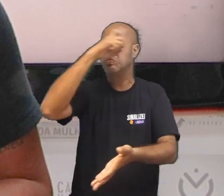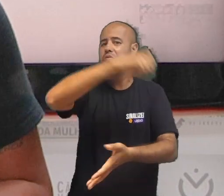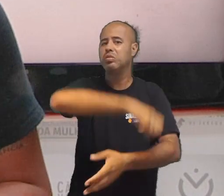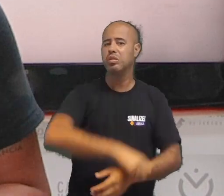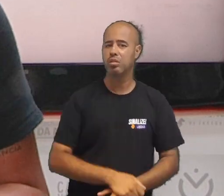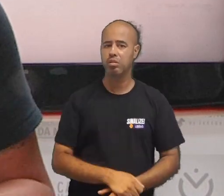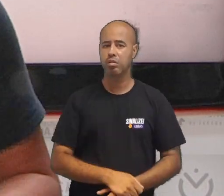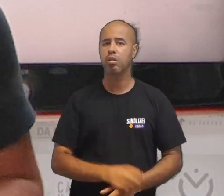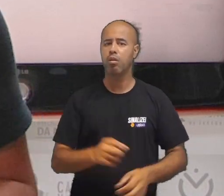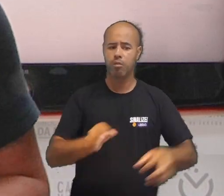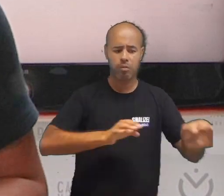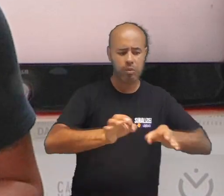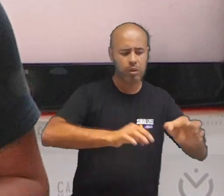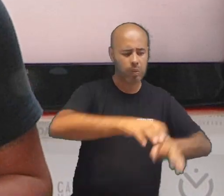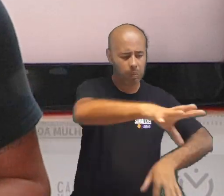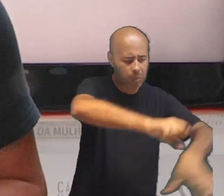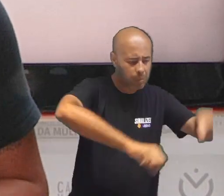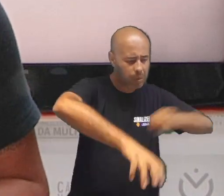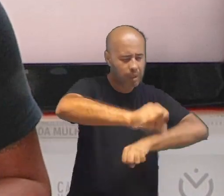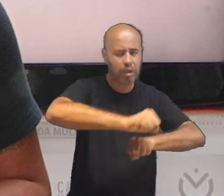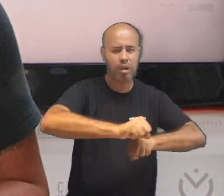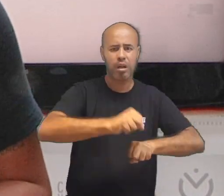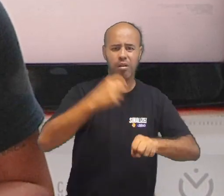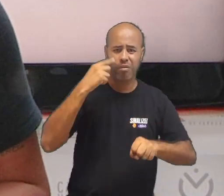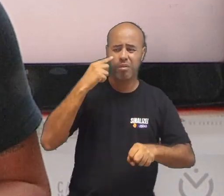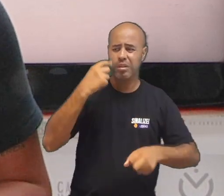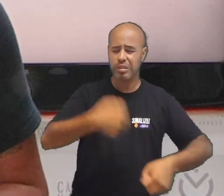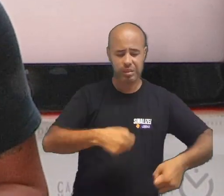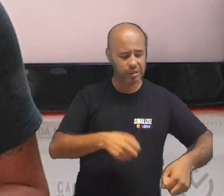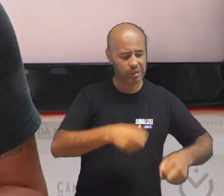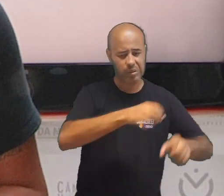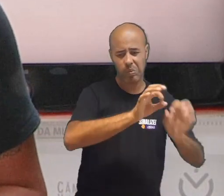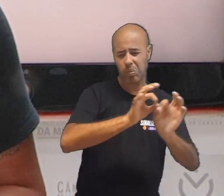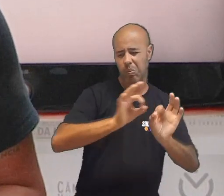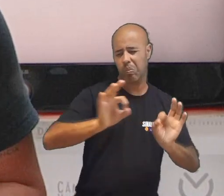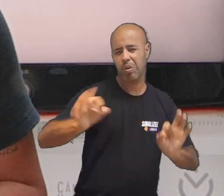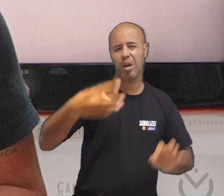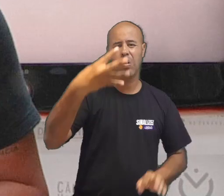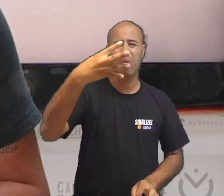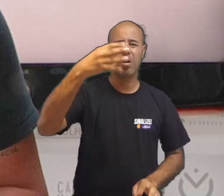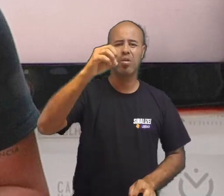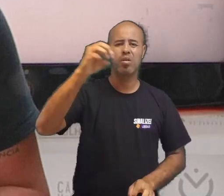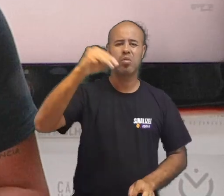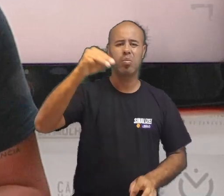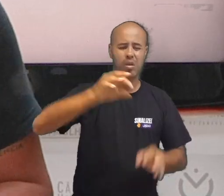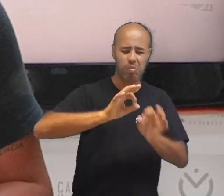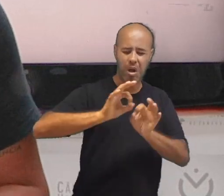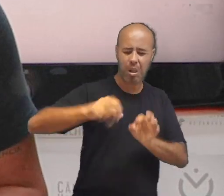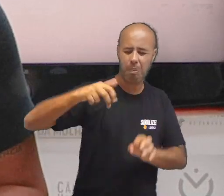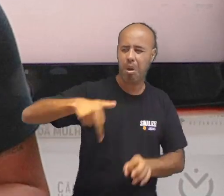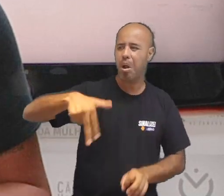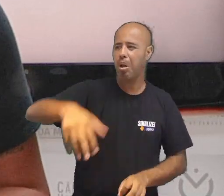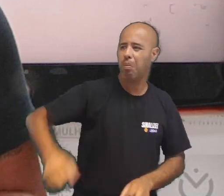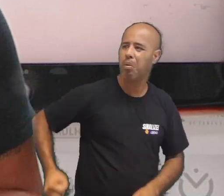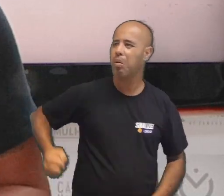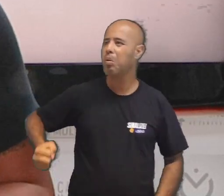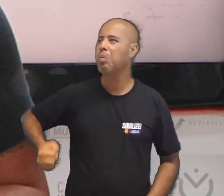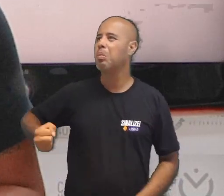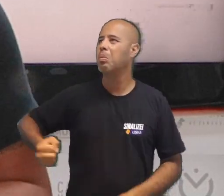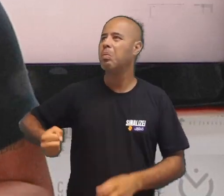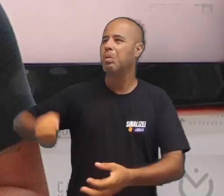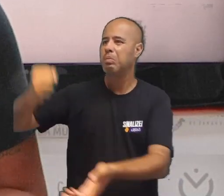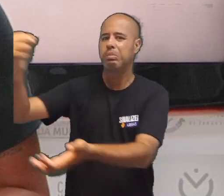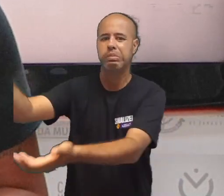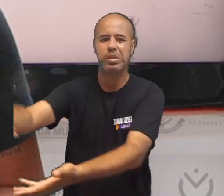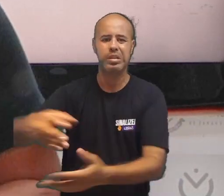Com o atual arranjo de coleta, eles se veem obrigados a percorrer cerca de 400 metros para se desfazerem do